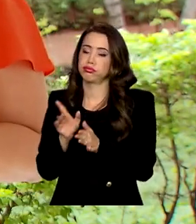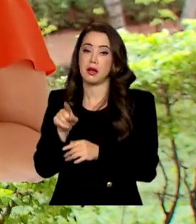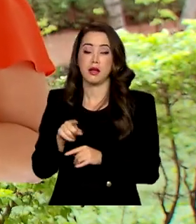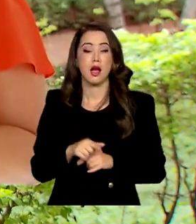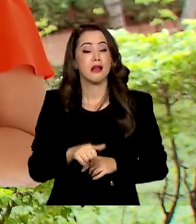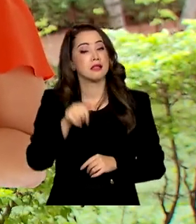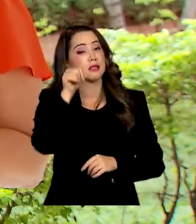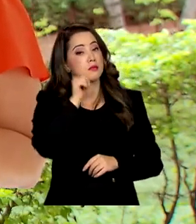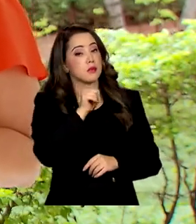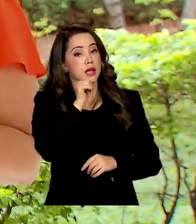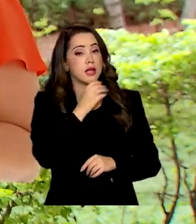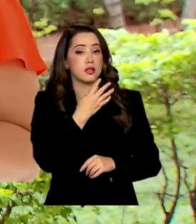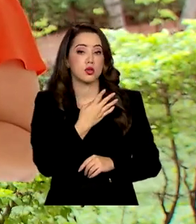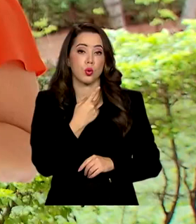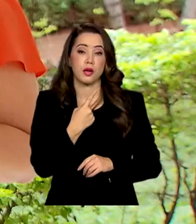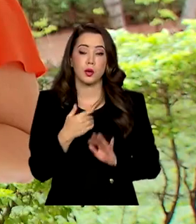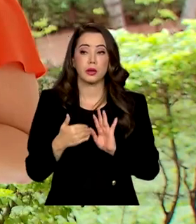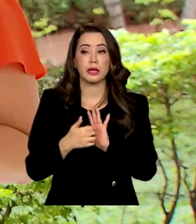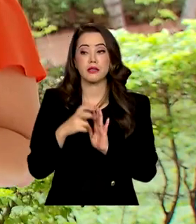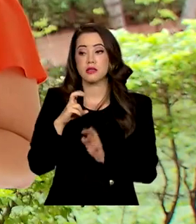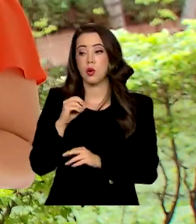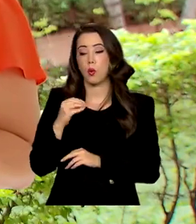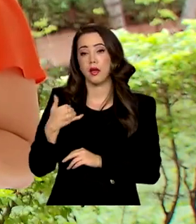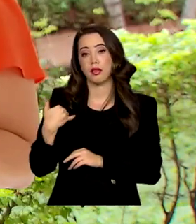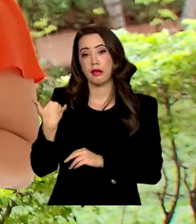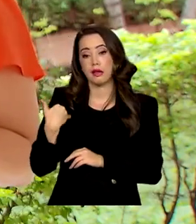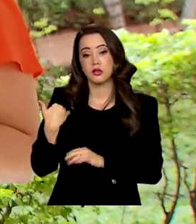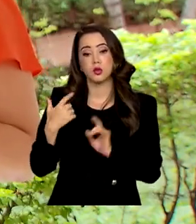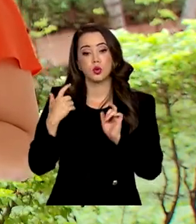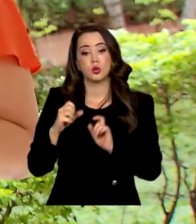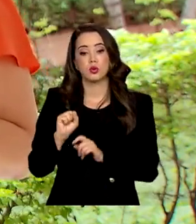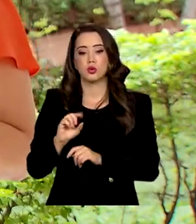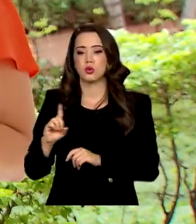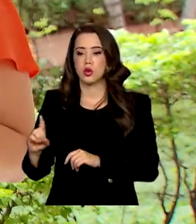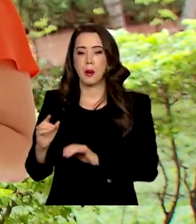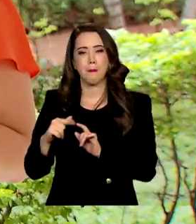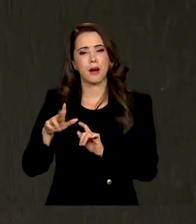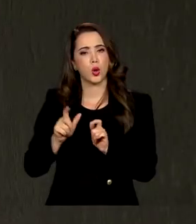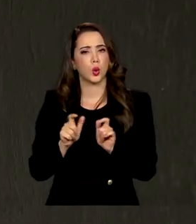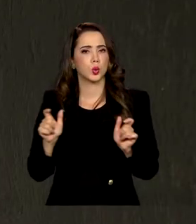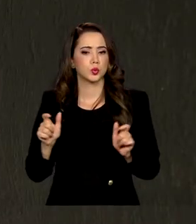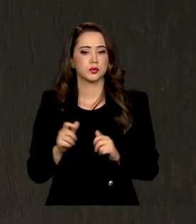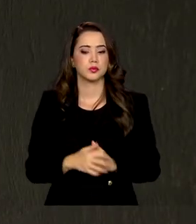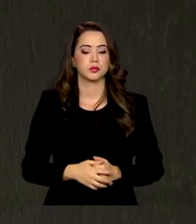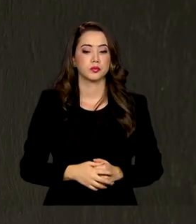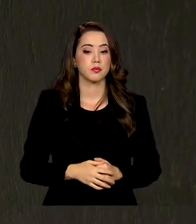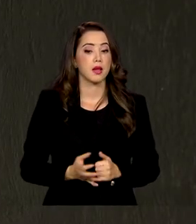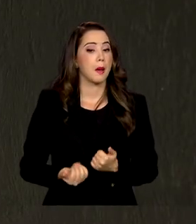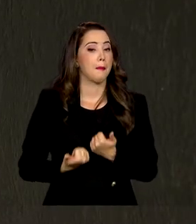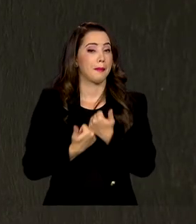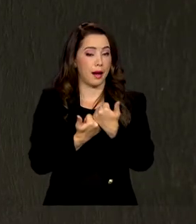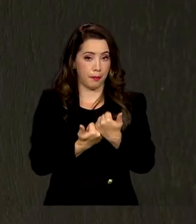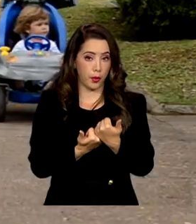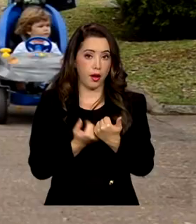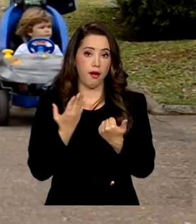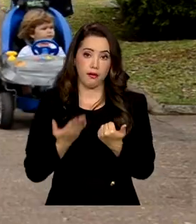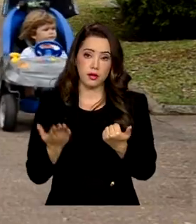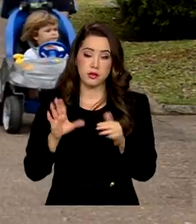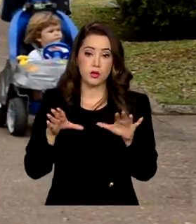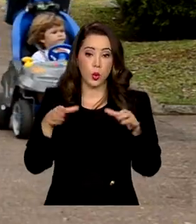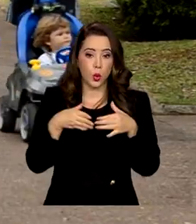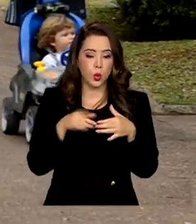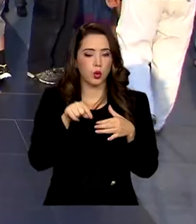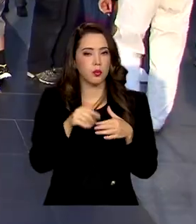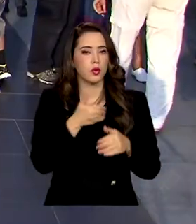mulheres, entre 41 e 50 anos da região sudeste, são a maioria. Para ajudar a esse público, o governo federal